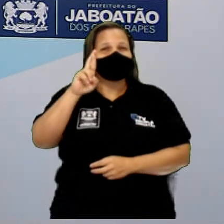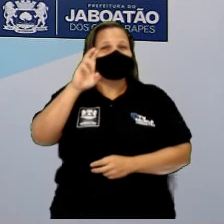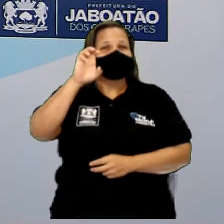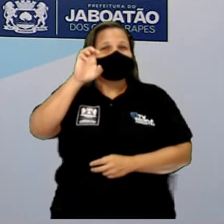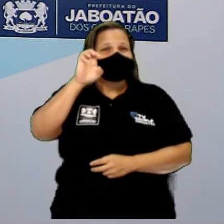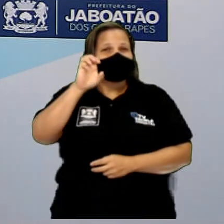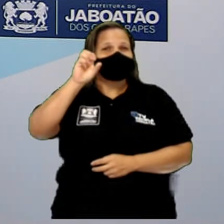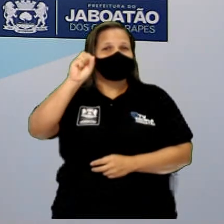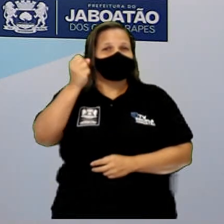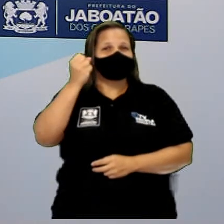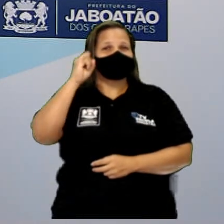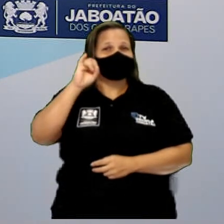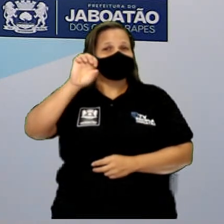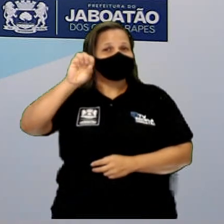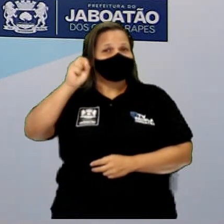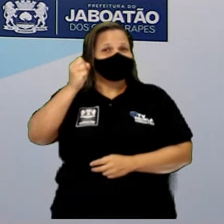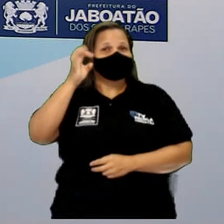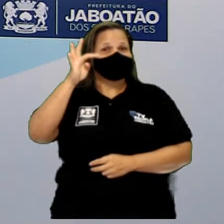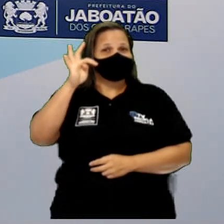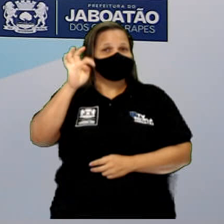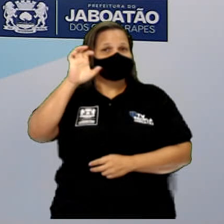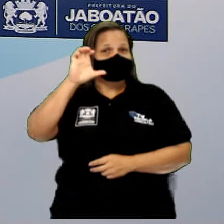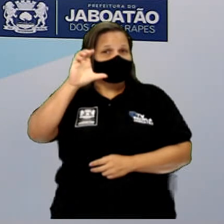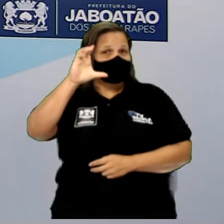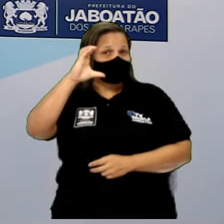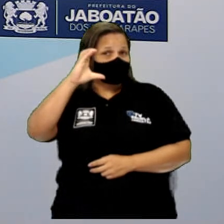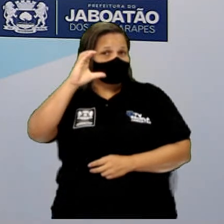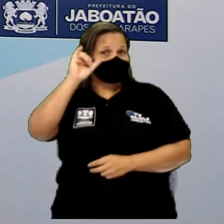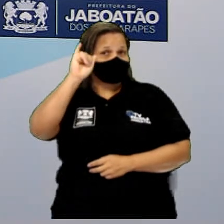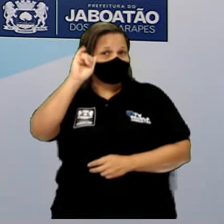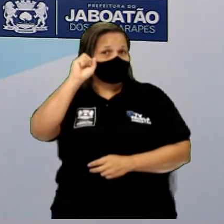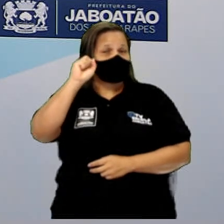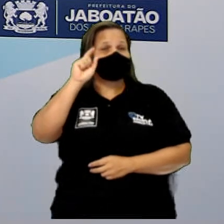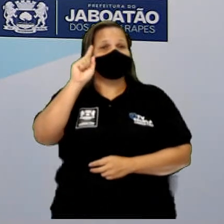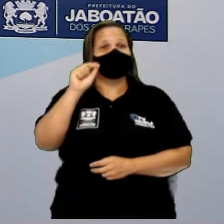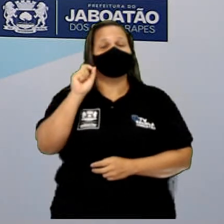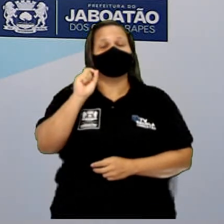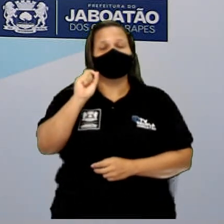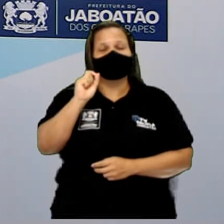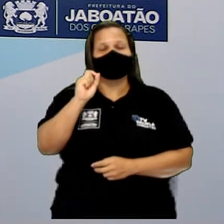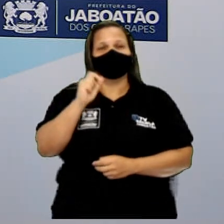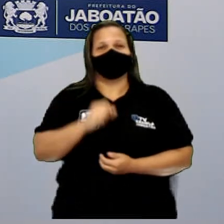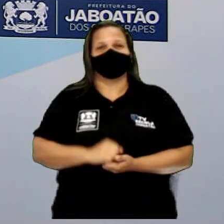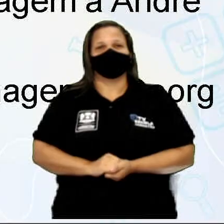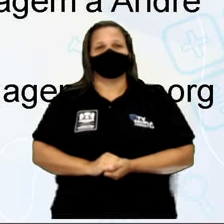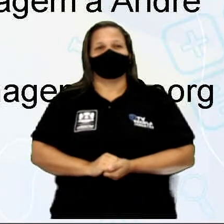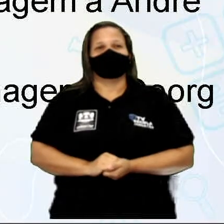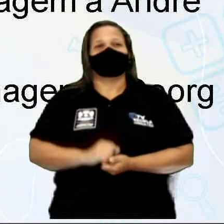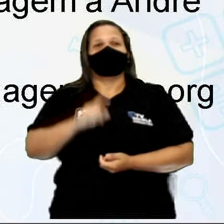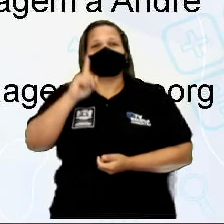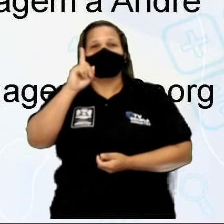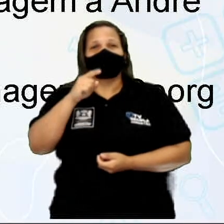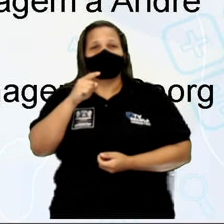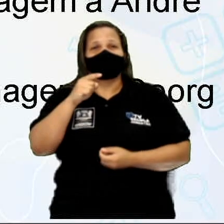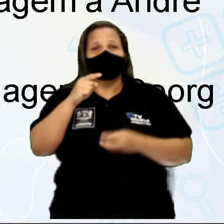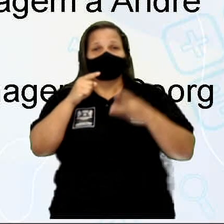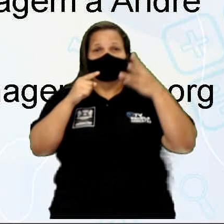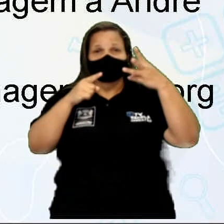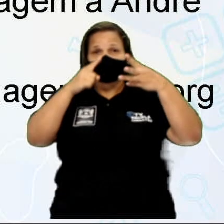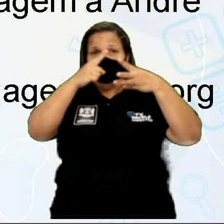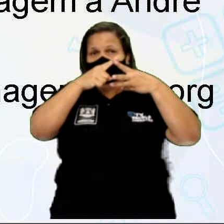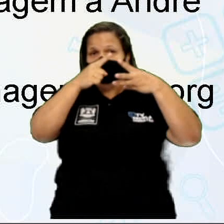certo? Que conceitos básicos são esses? Vamos lá! O primeiro que a gente tem aí são as três principais